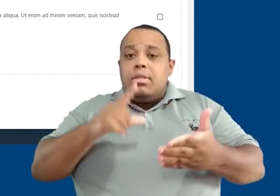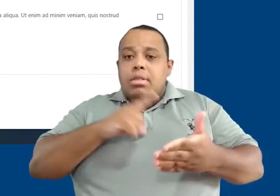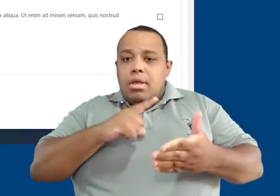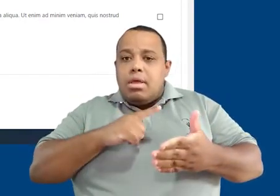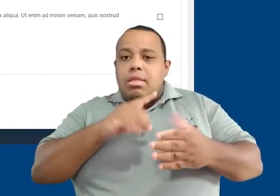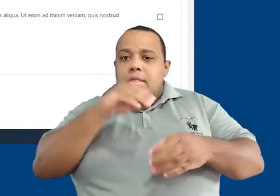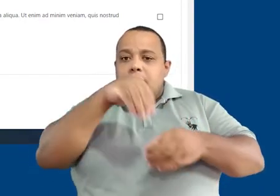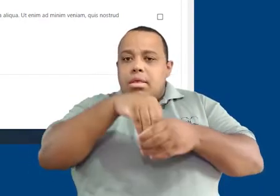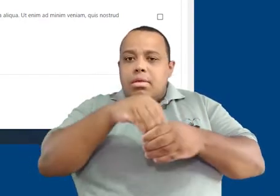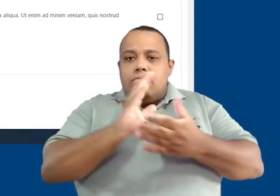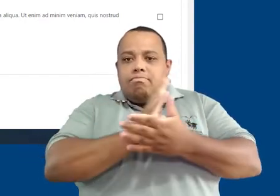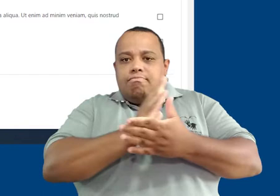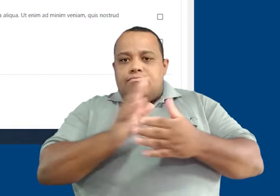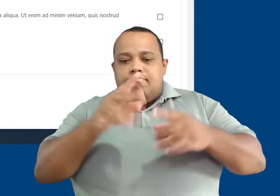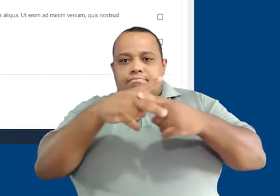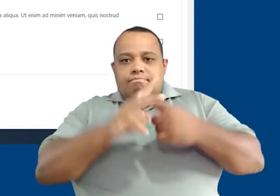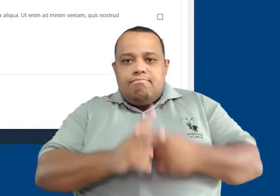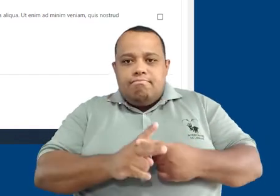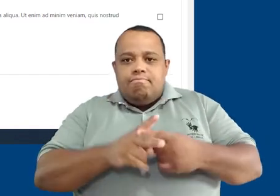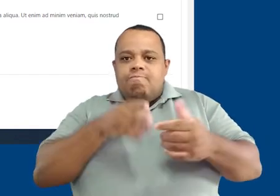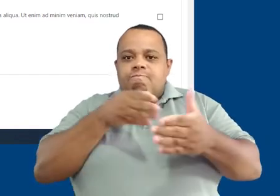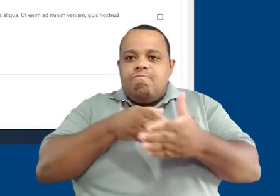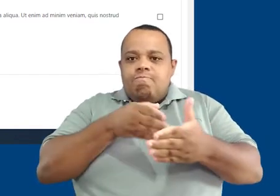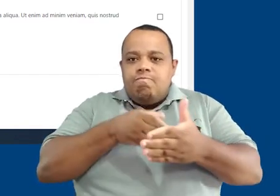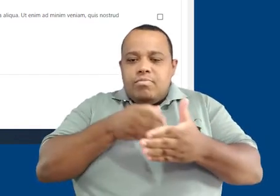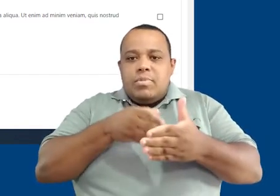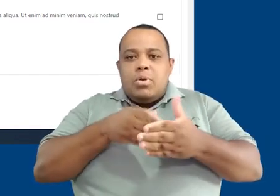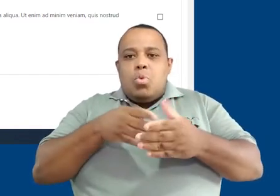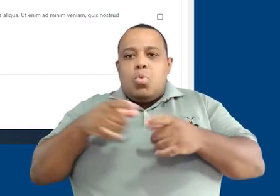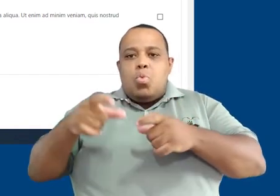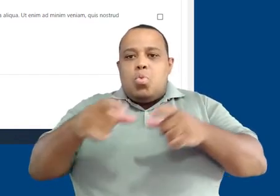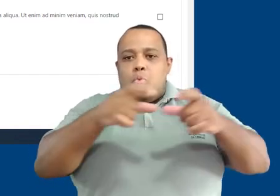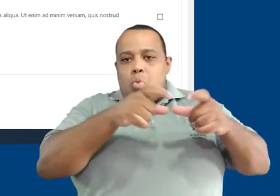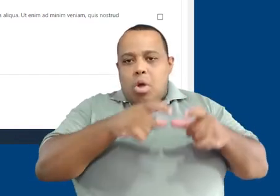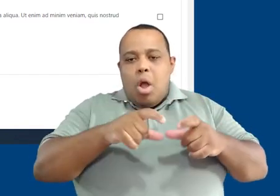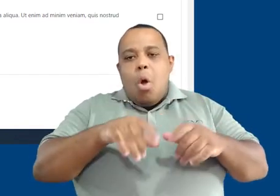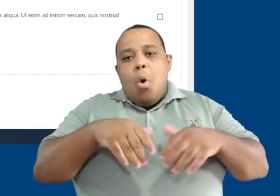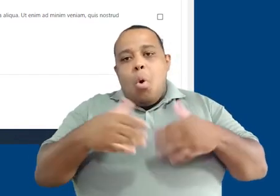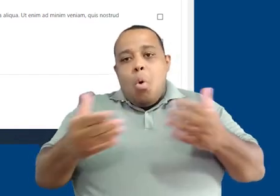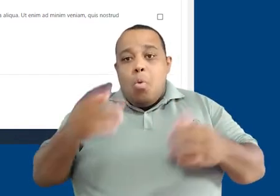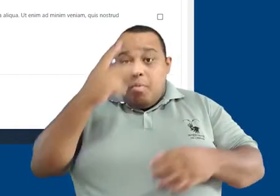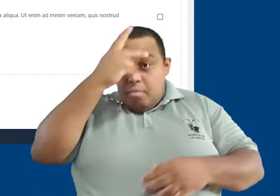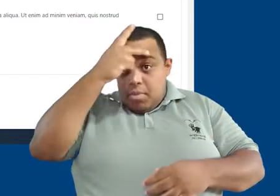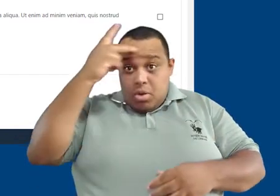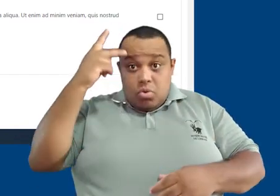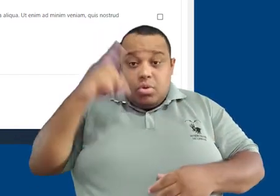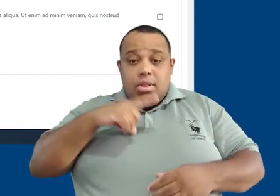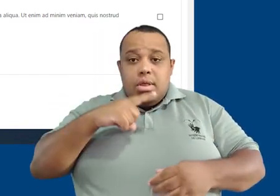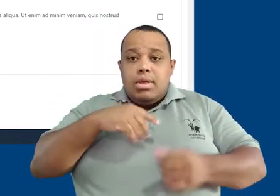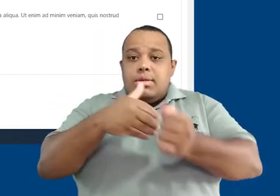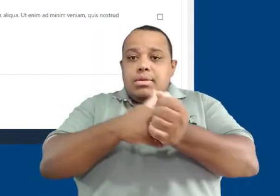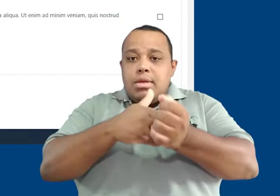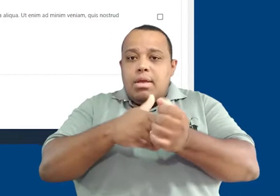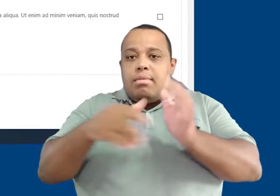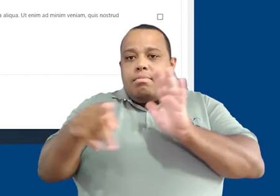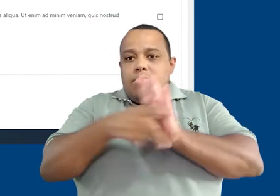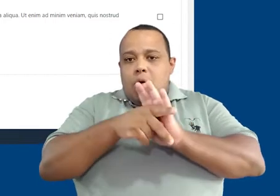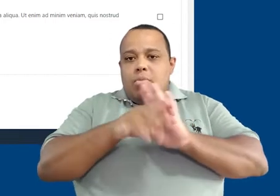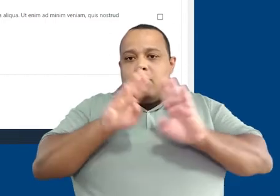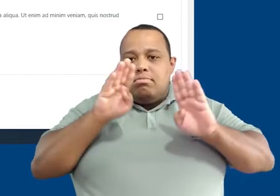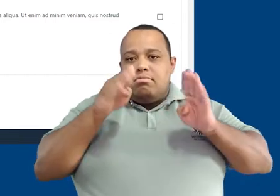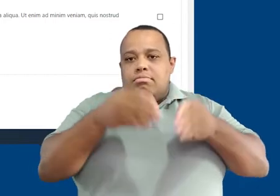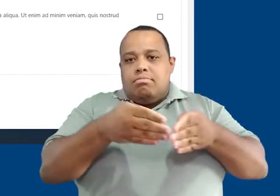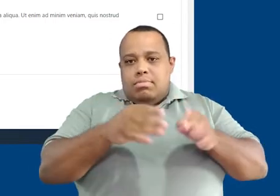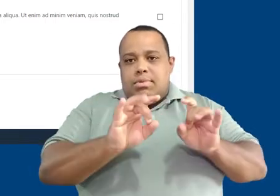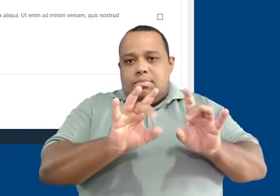que limitam o acesso para locais ou para usuários que tenham senhas de acesso específicas.